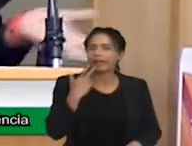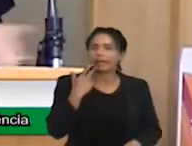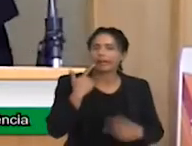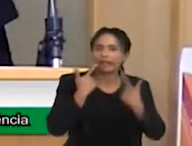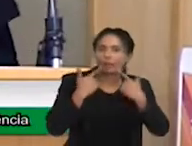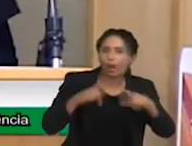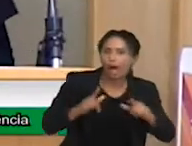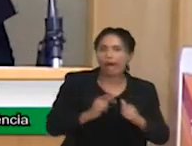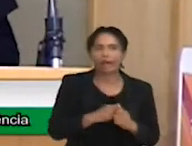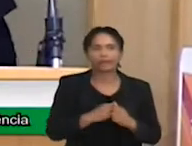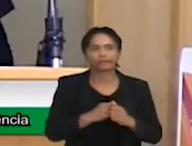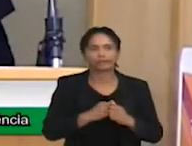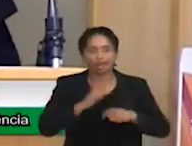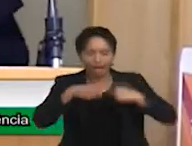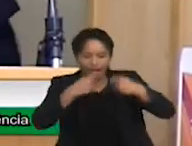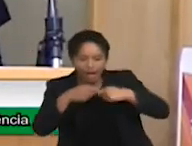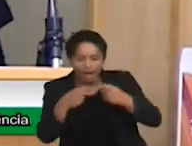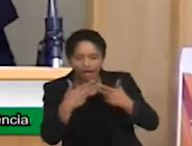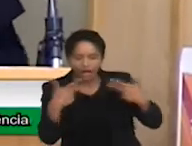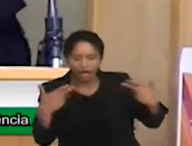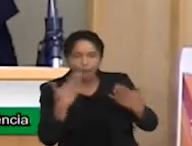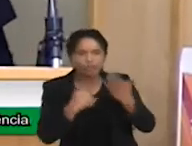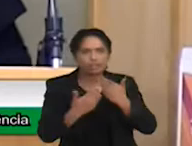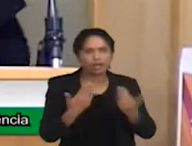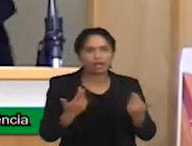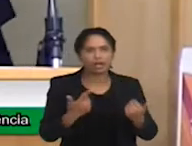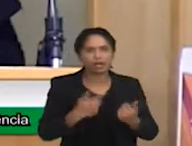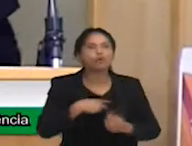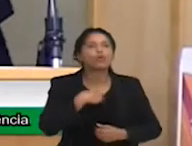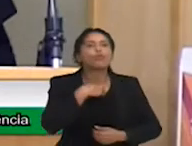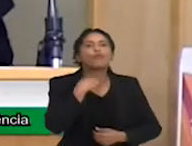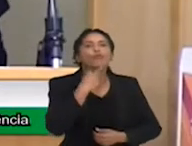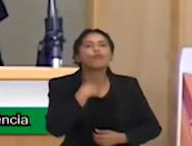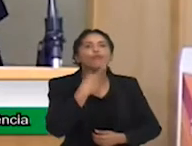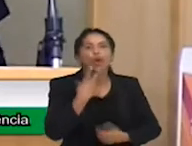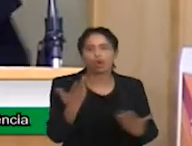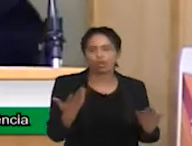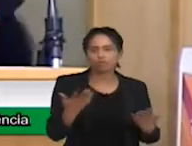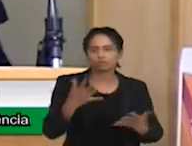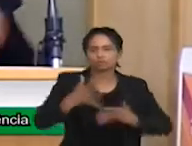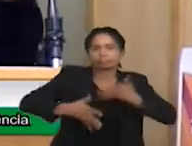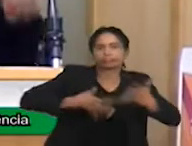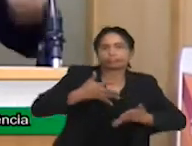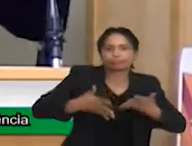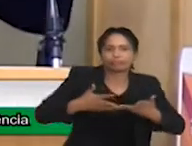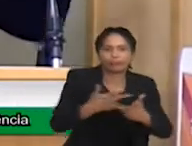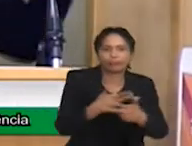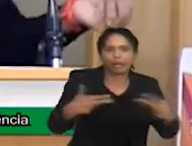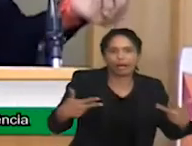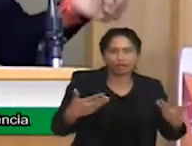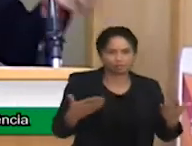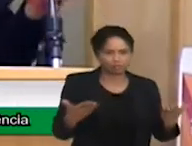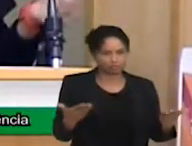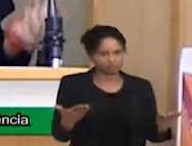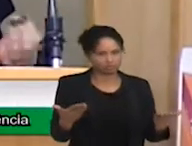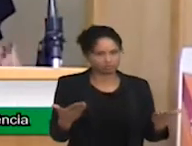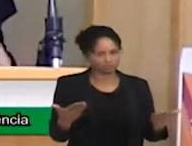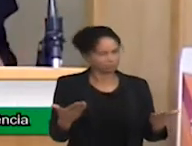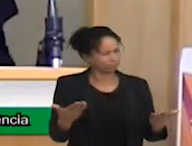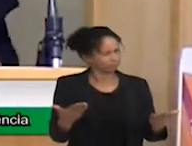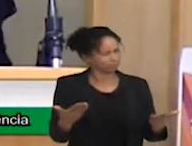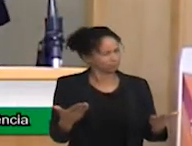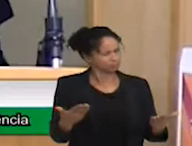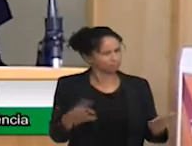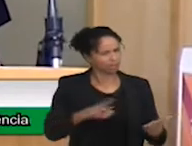não existe isso. A gente precisa entender que precisa de equipe especializada, que a fono que trata a disfagia não é a mesma